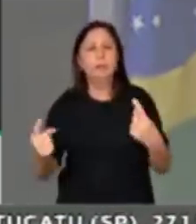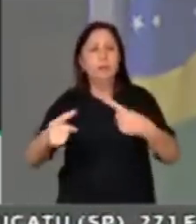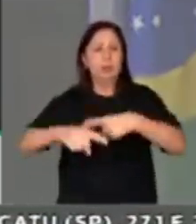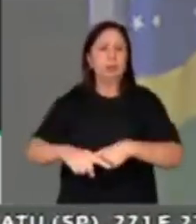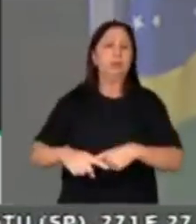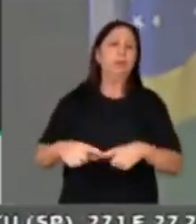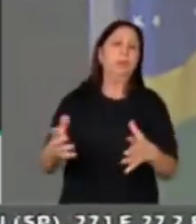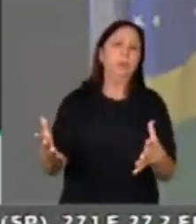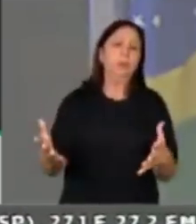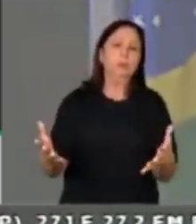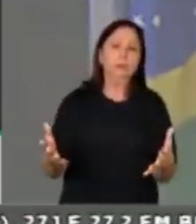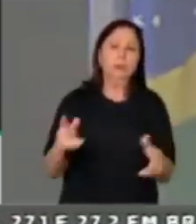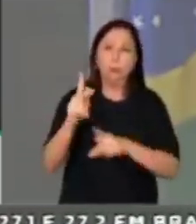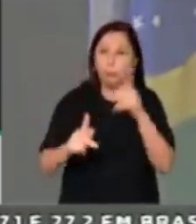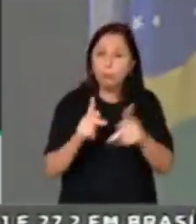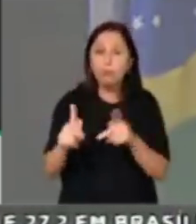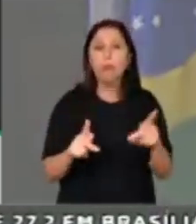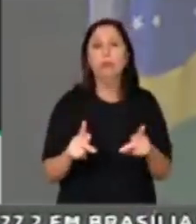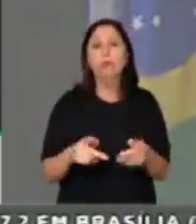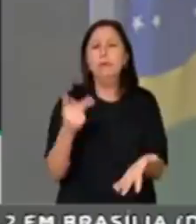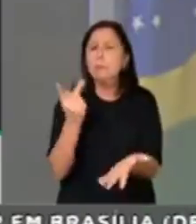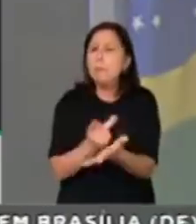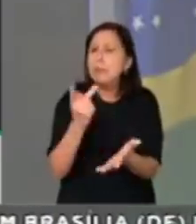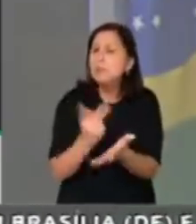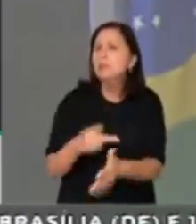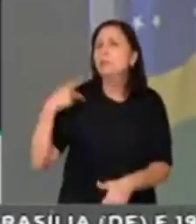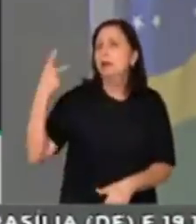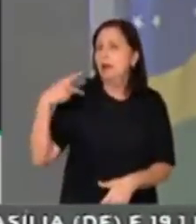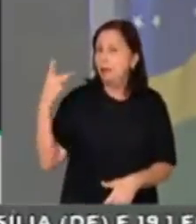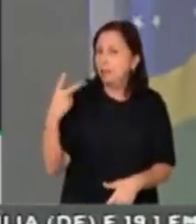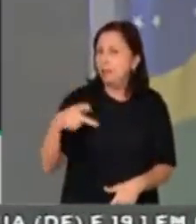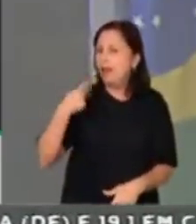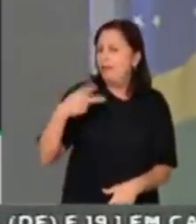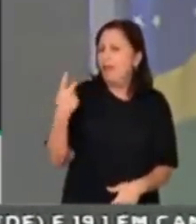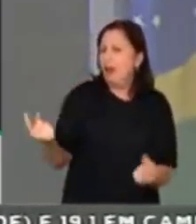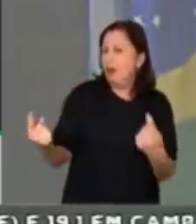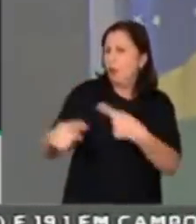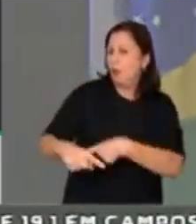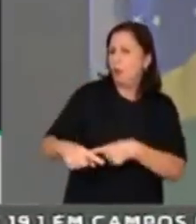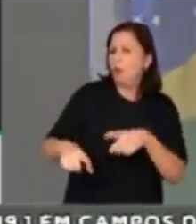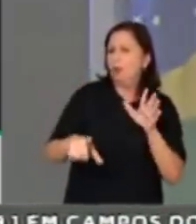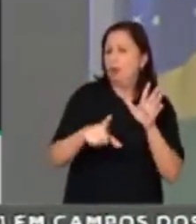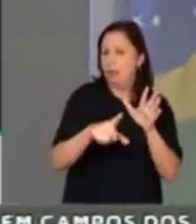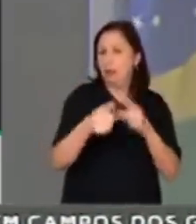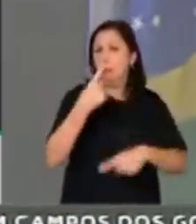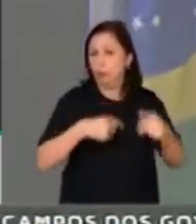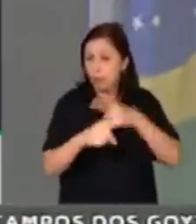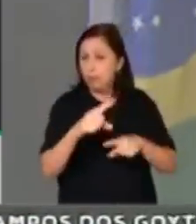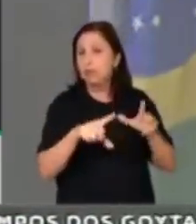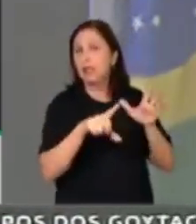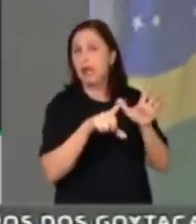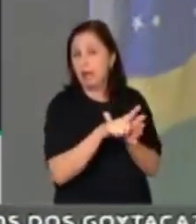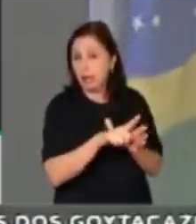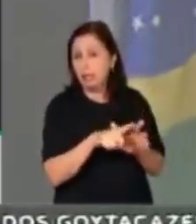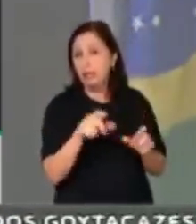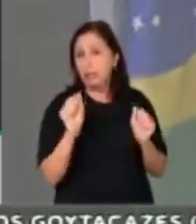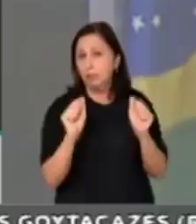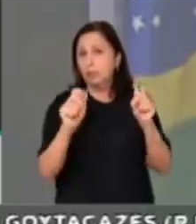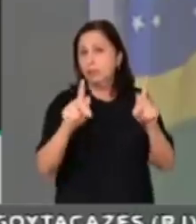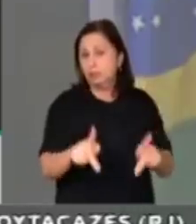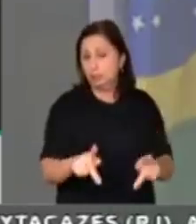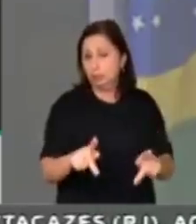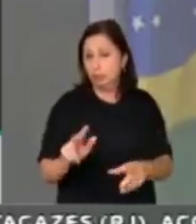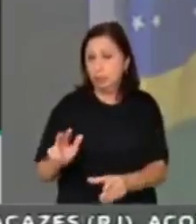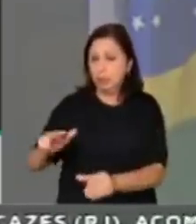esses mesmos governadores, os parlamentares, que discutem, que discursam contra a reforma previdenciária, vem até aqui, até este